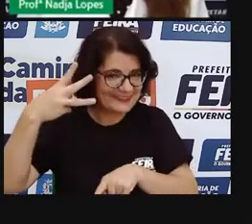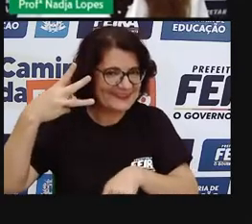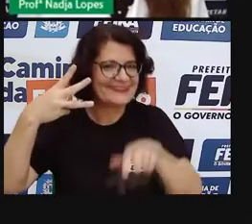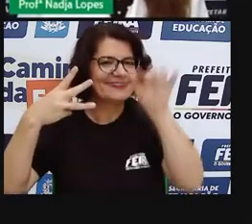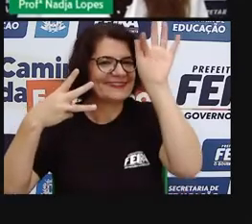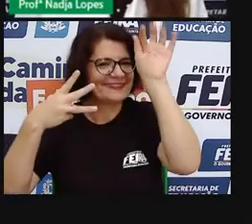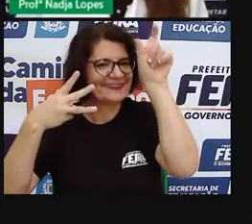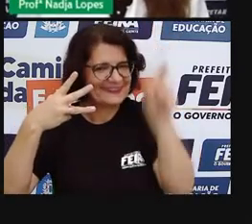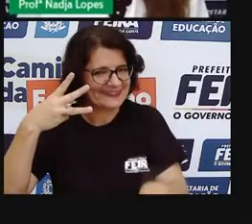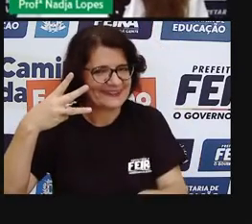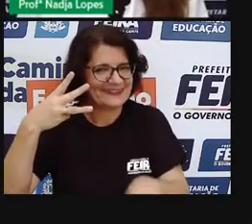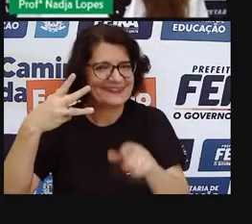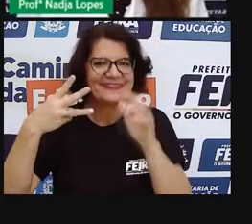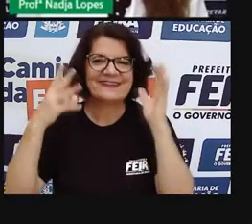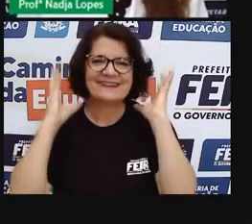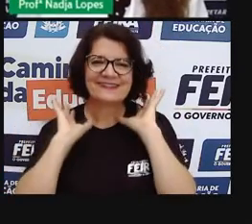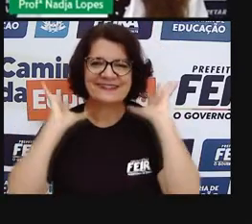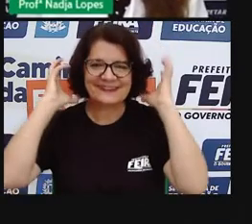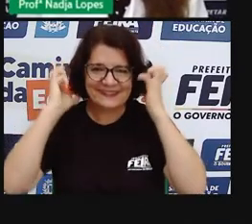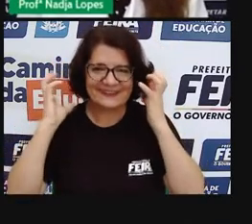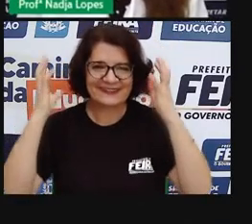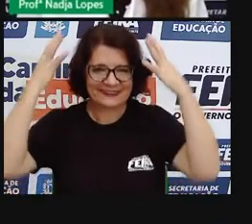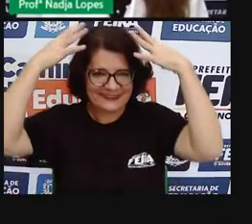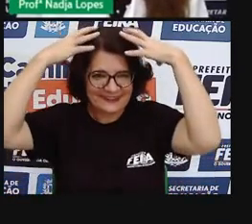Clésia, Silvana e eu.